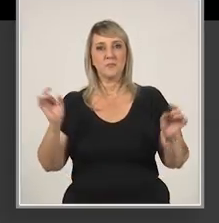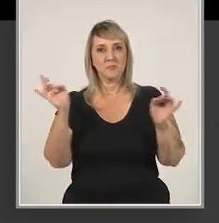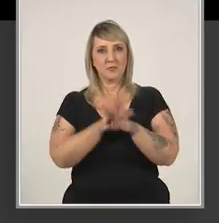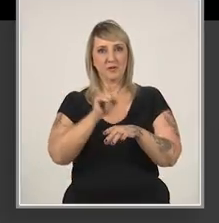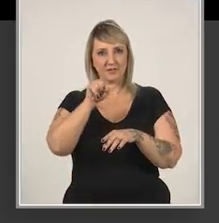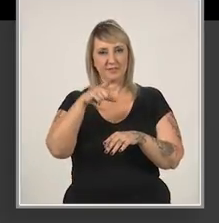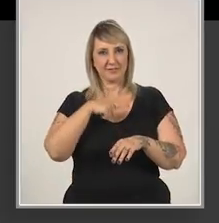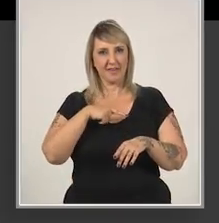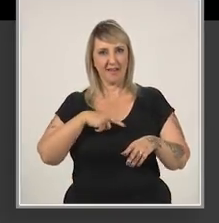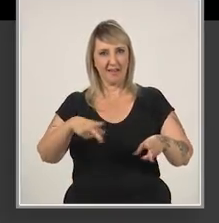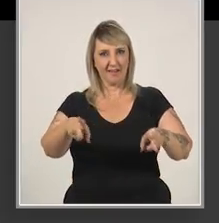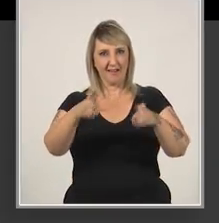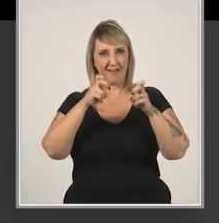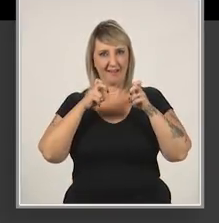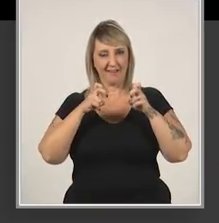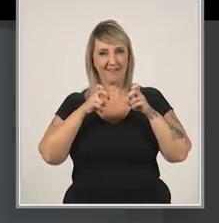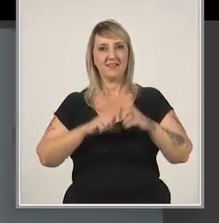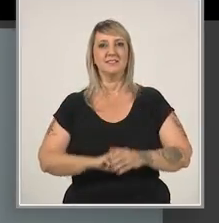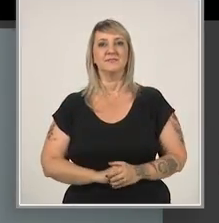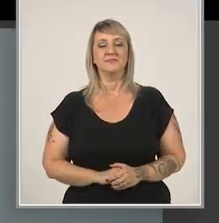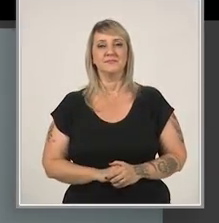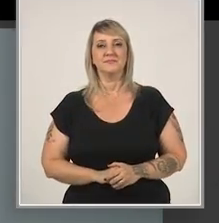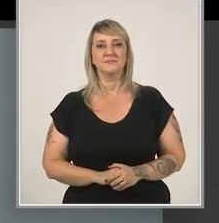Pronto para obter recursos?